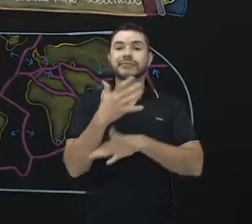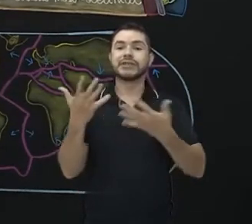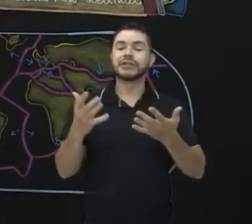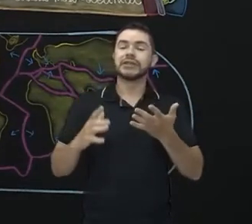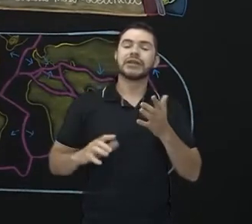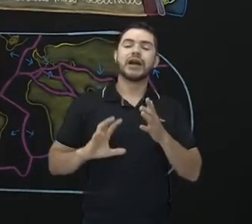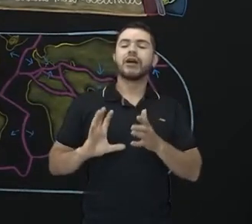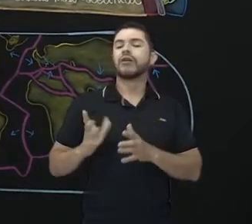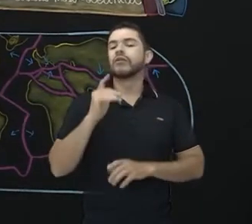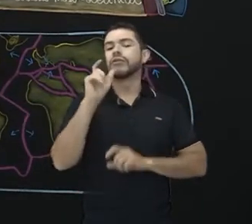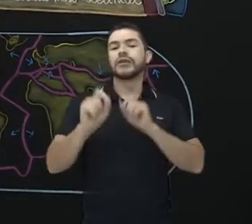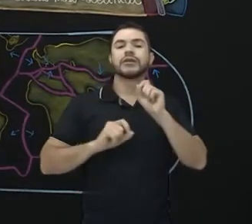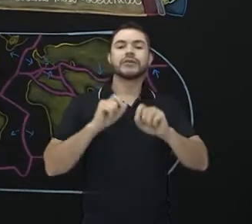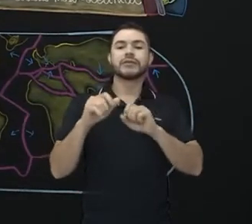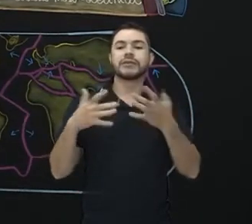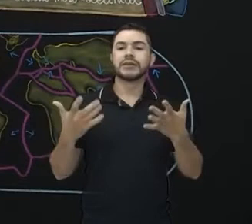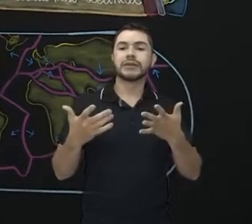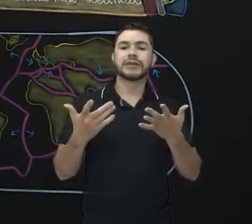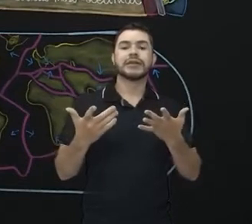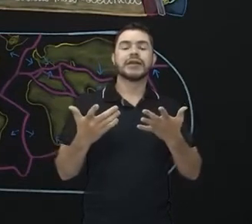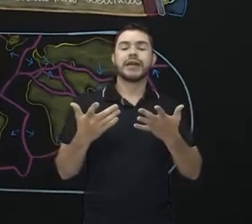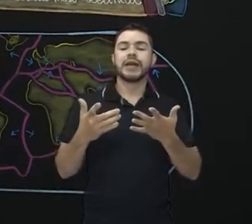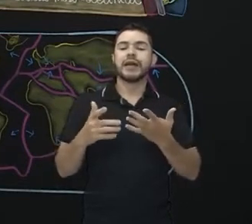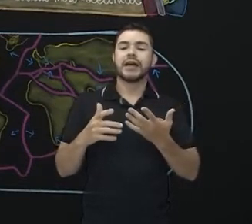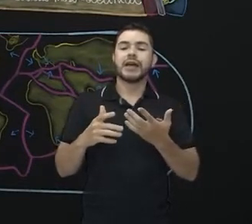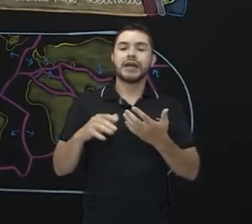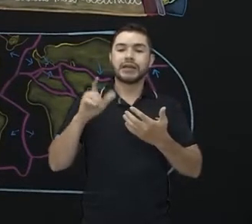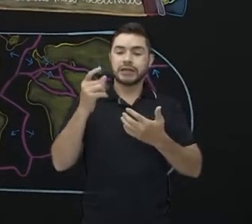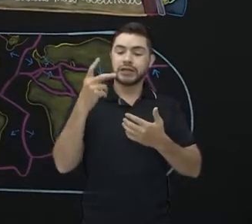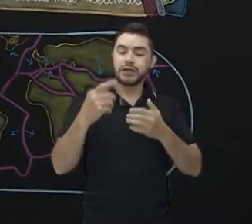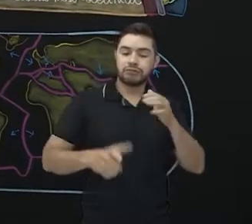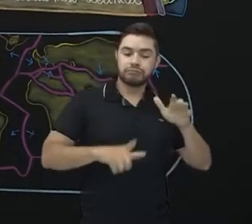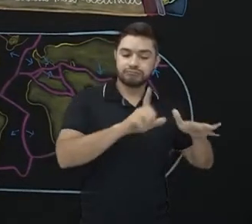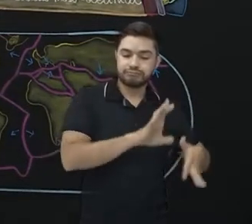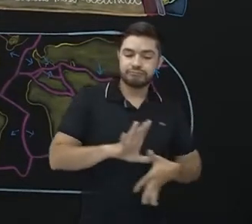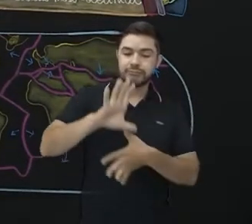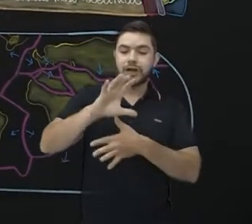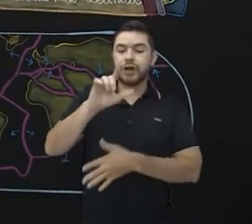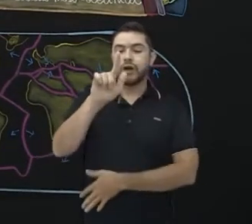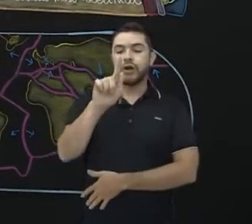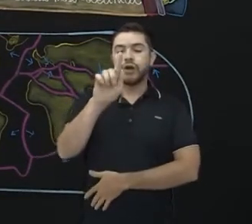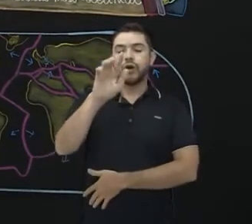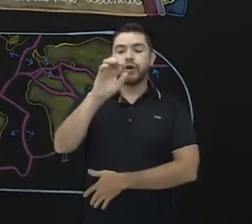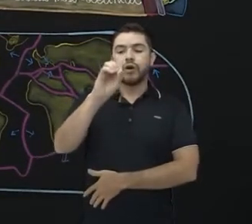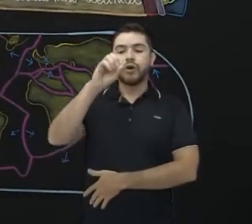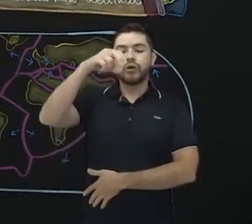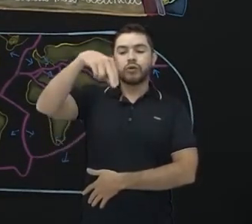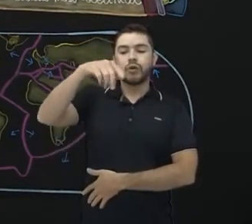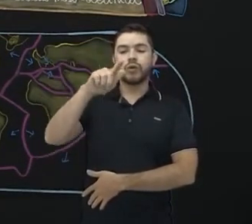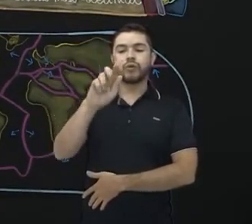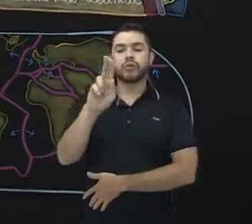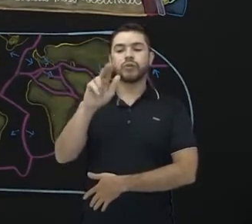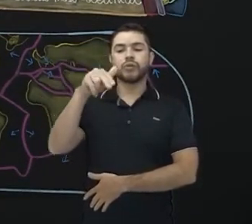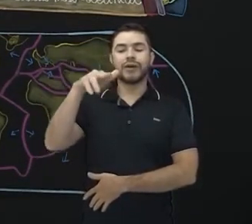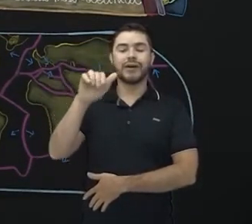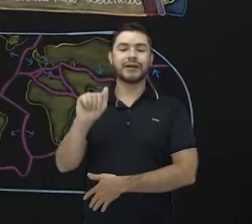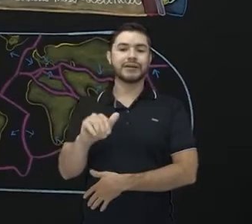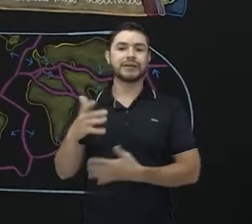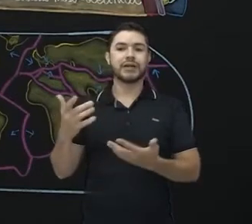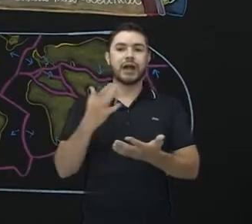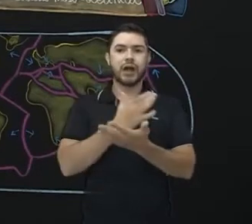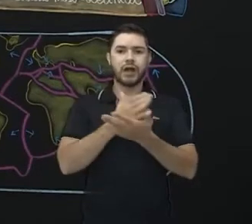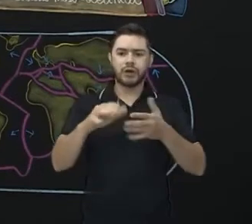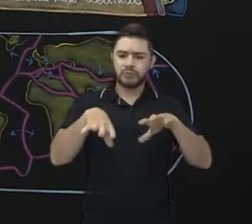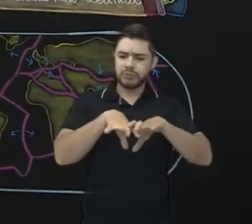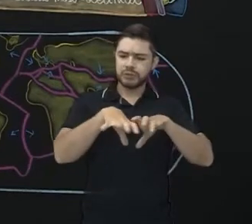continental ao sul, que passamos a chamar de Gondwana. Com o há 135 milhões de anos, essas massas começam a separar